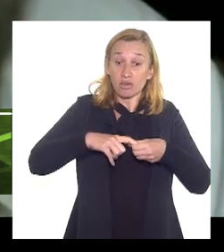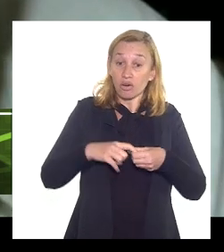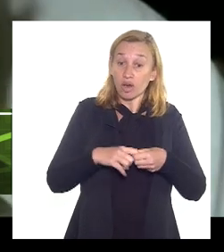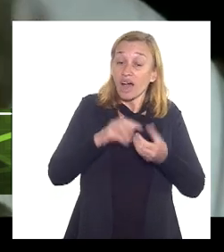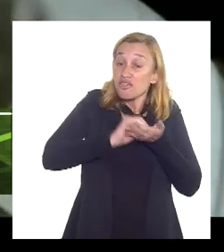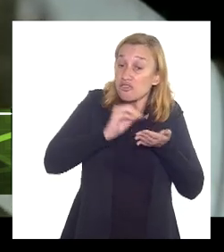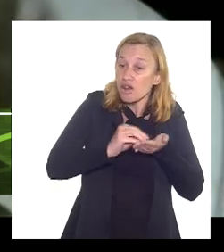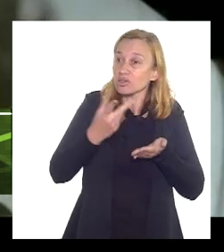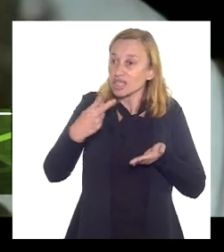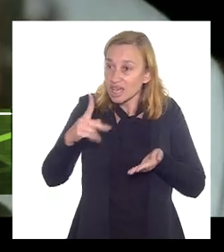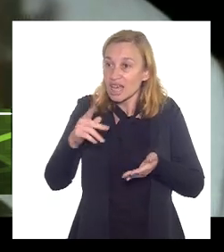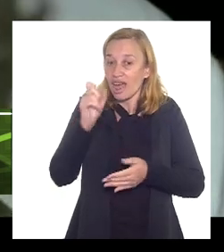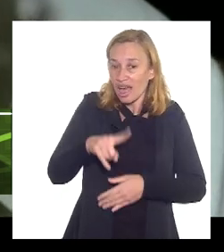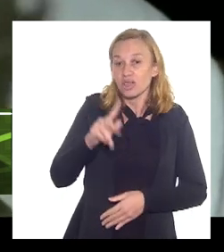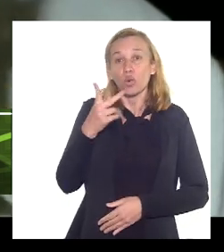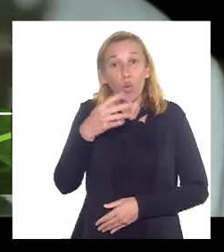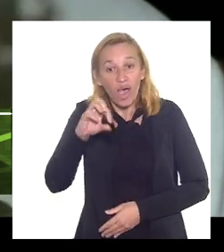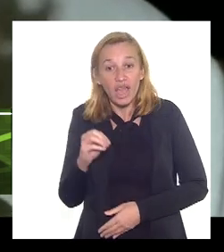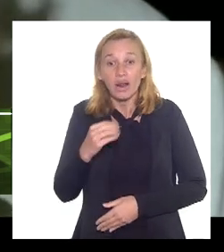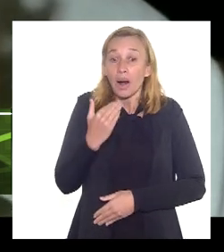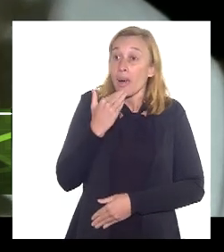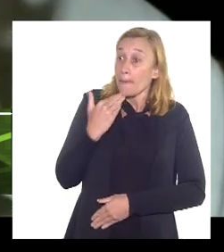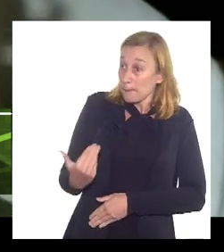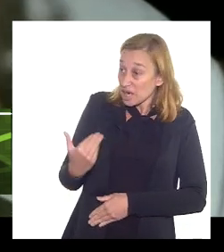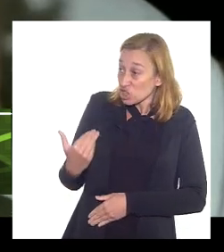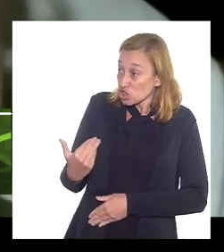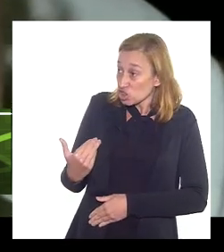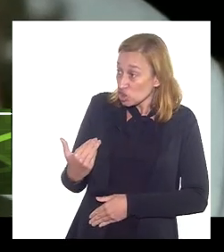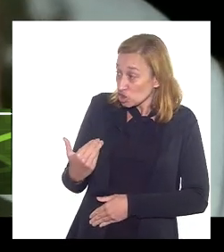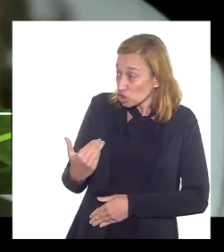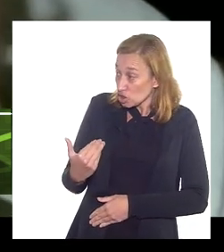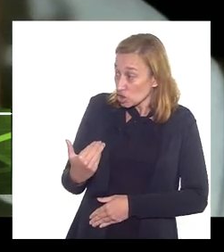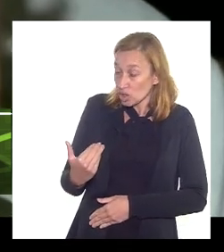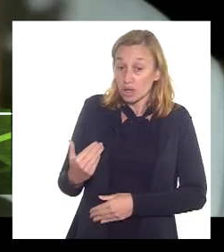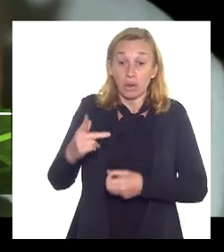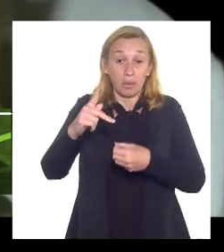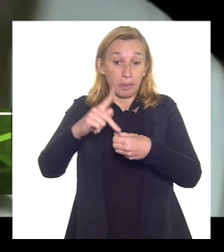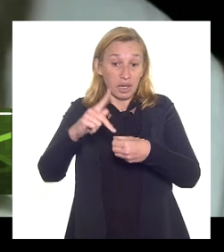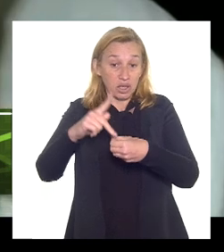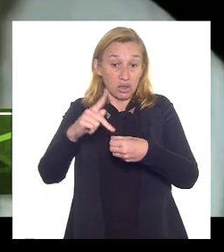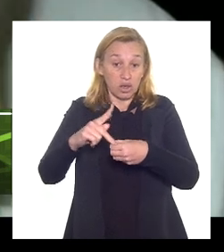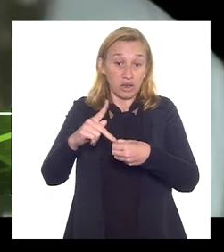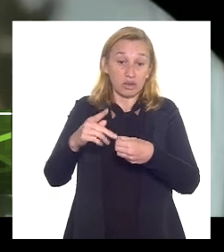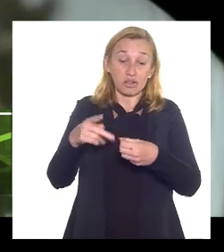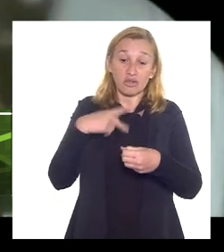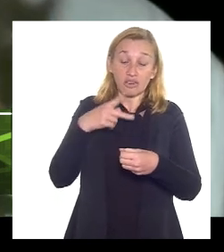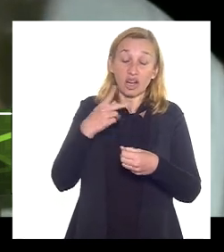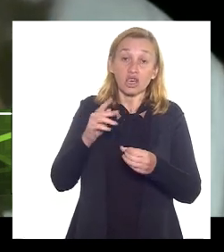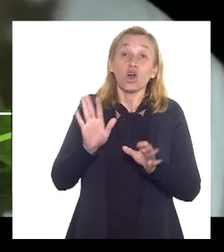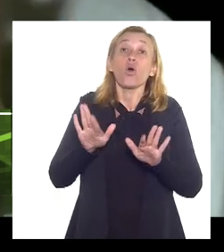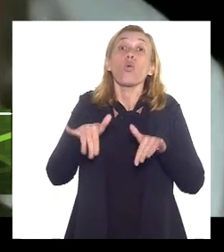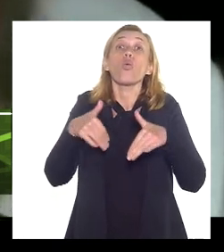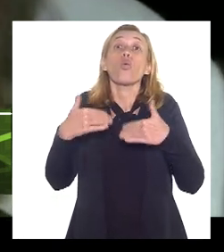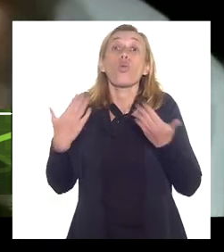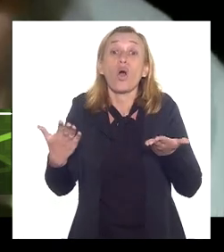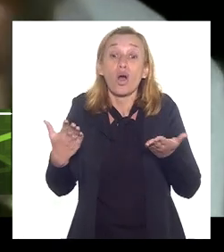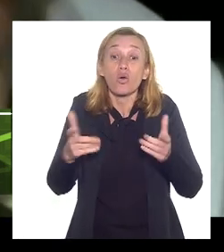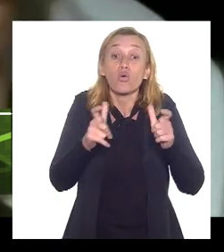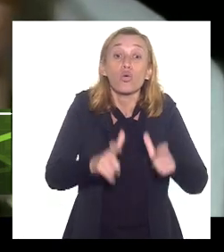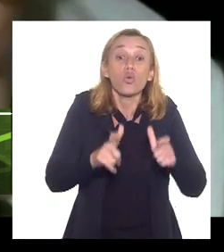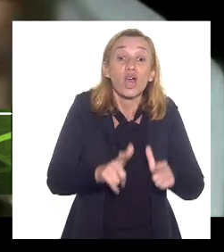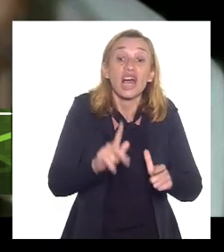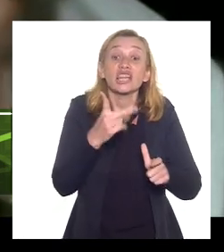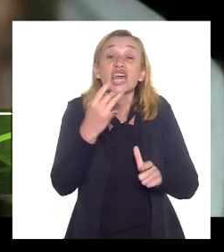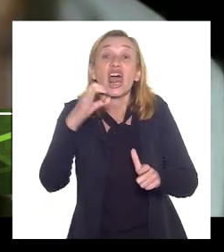a falta do hélio então eu pedi um pronunciamento formal da Petrobras me dizendo qual é a reserva de